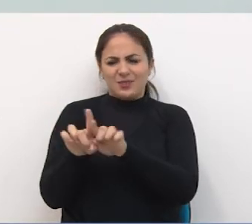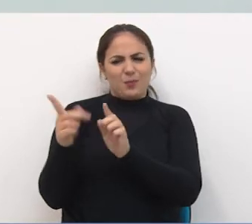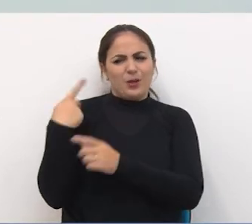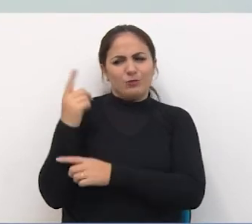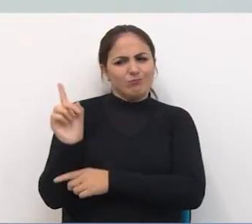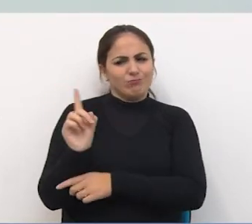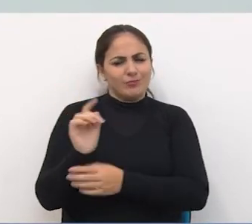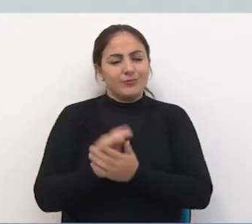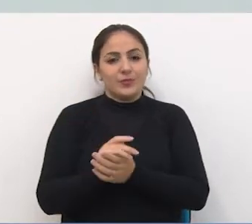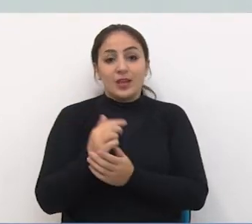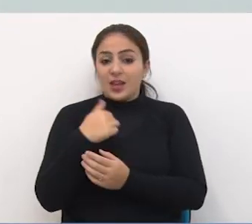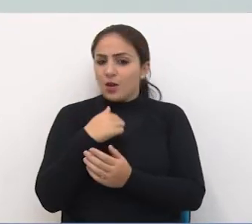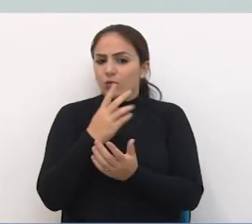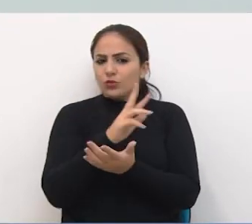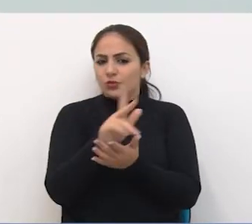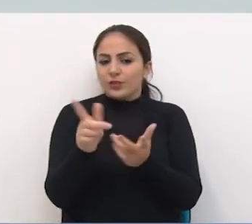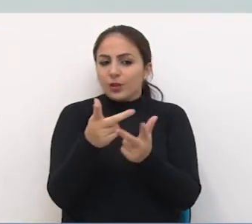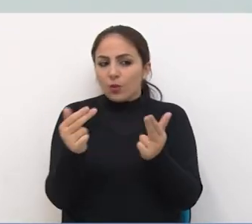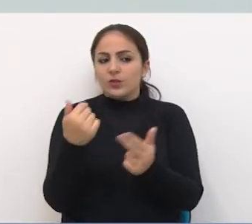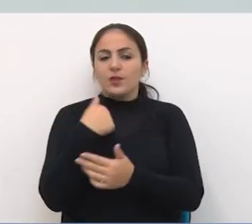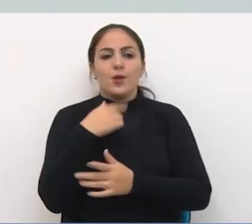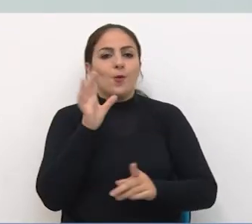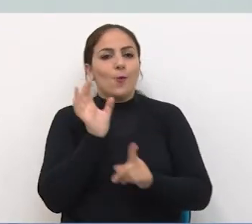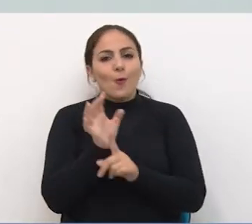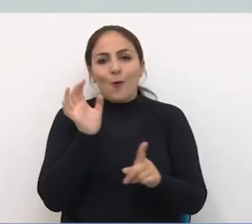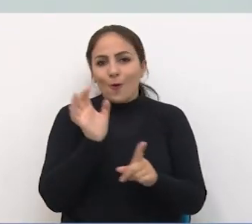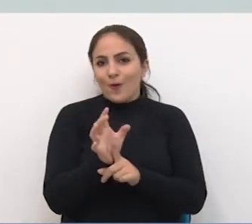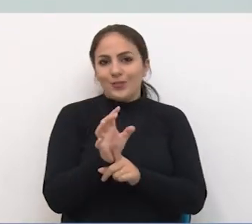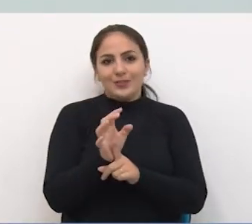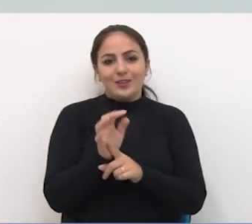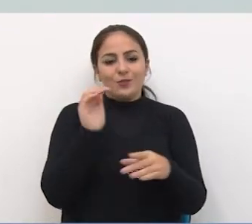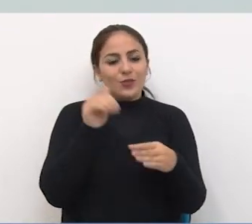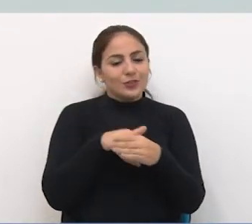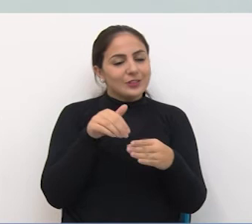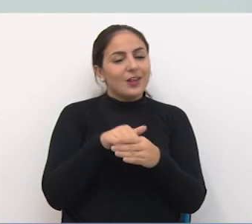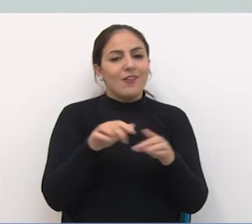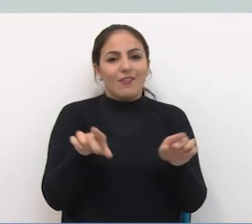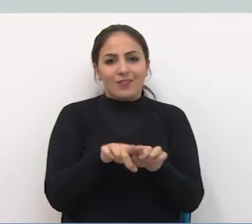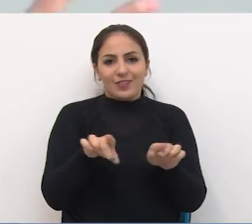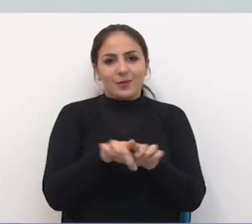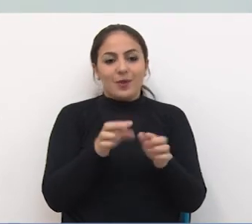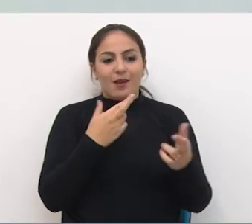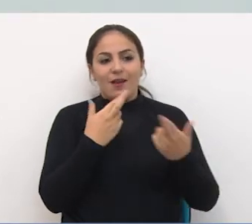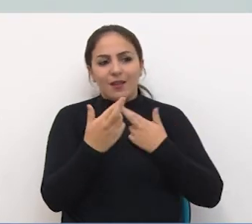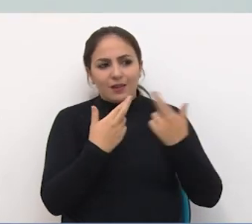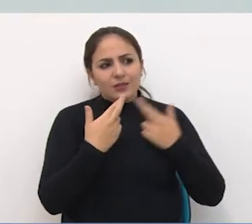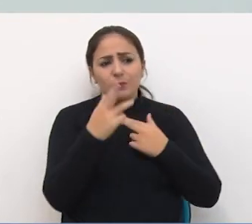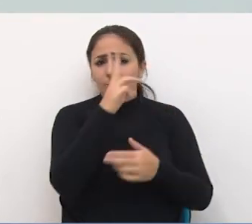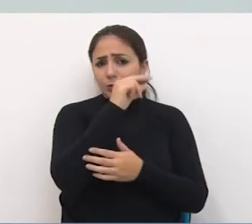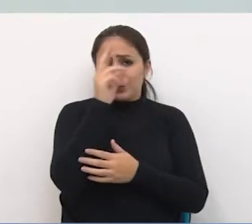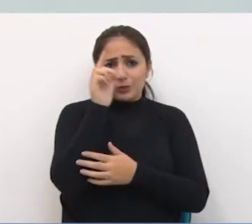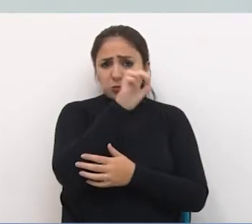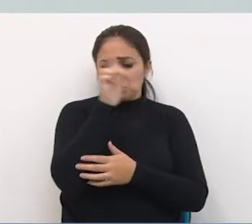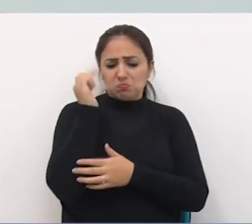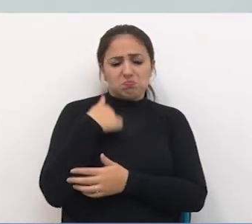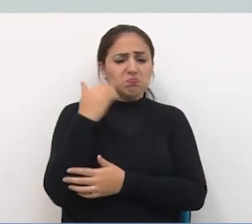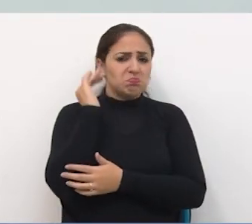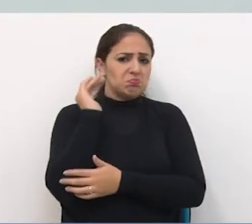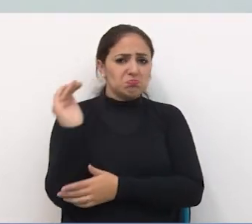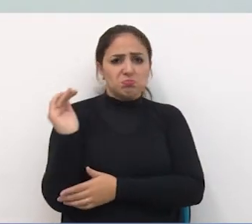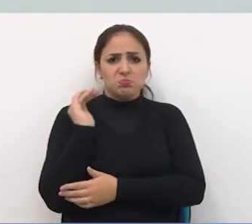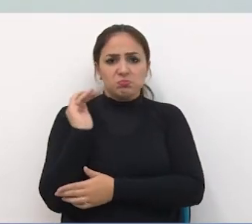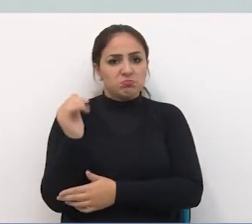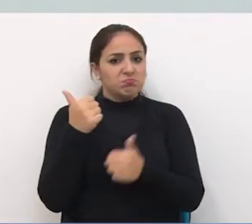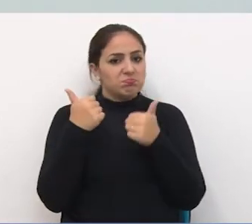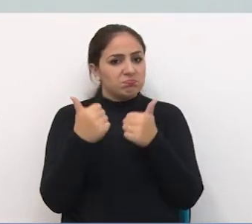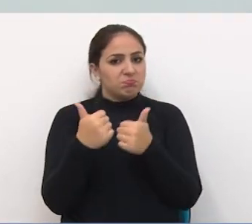ocasiões Eu já fui contrário Em algumas votações Também na Câmara Atualmente Com relação ao prefeito Luciano E estou bem